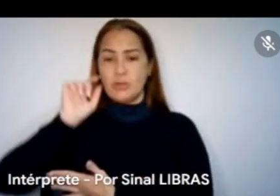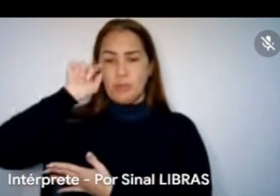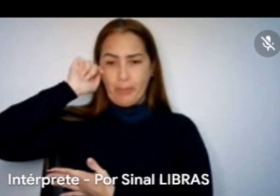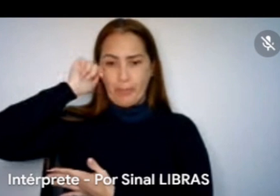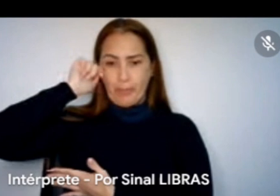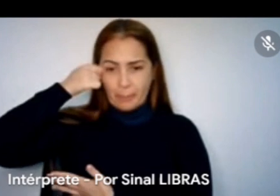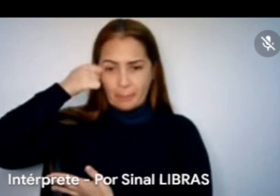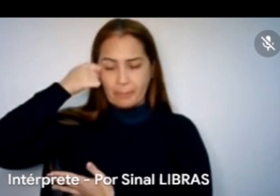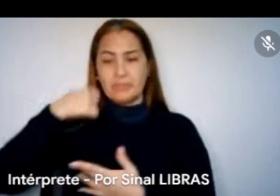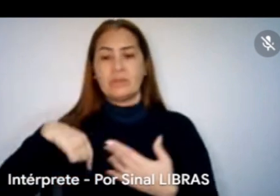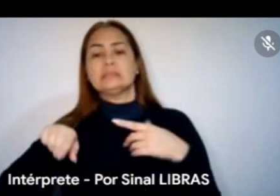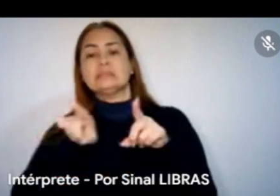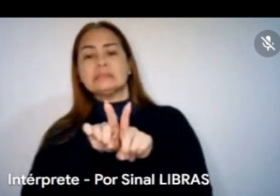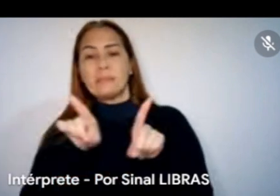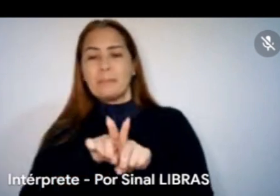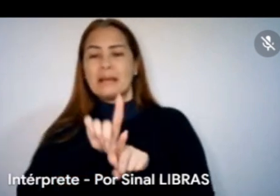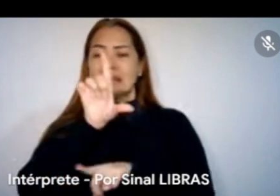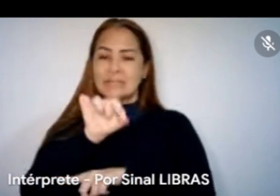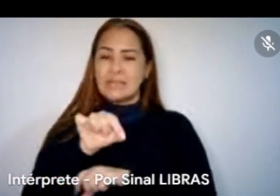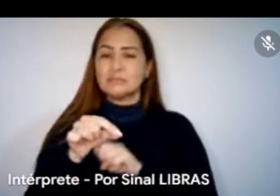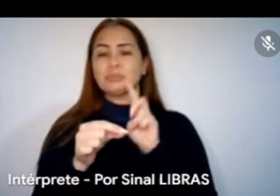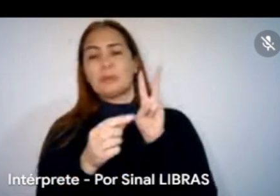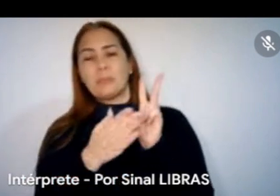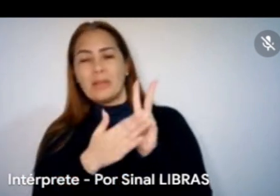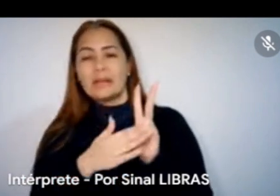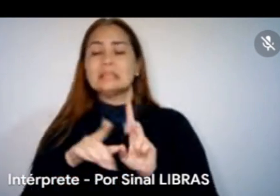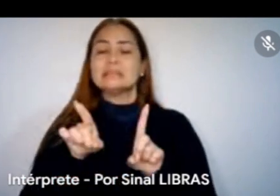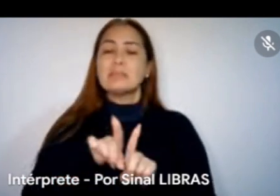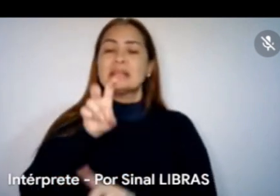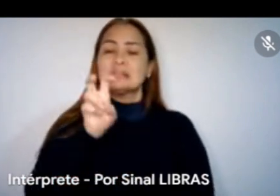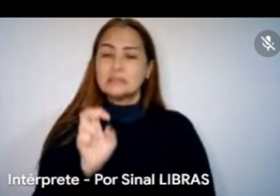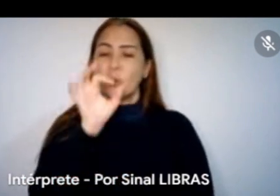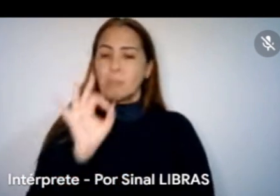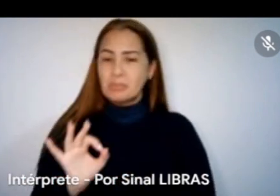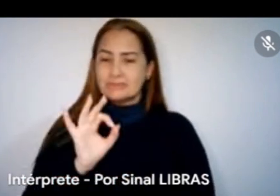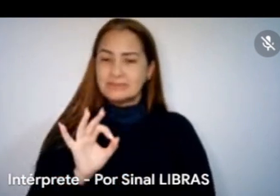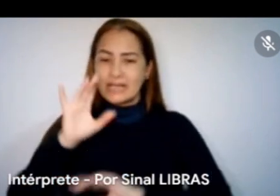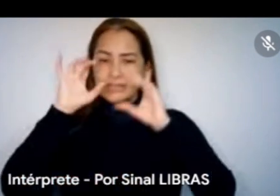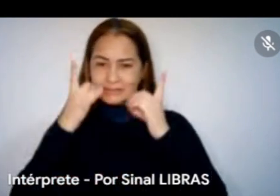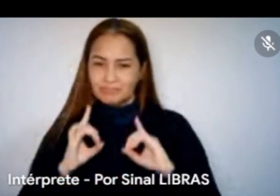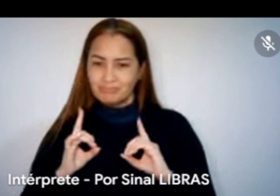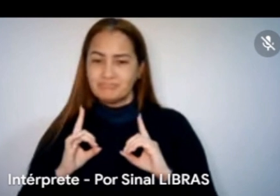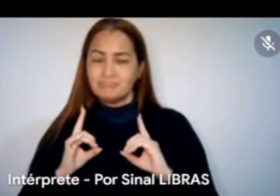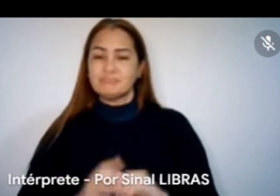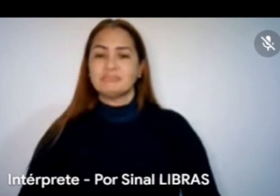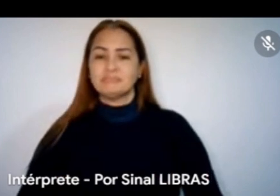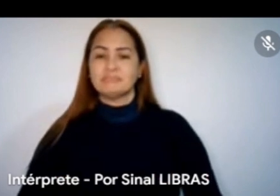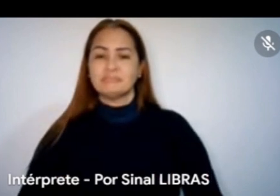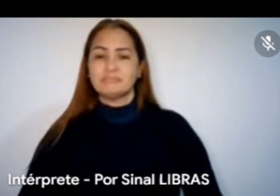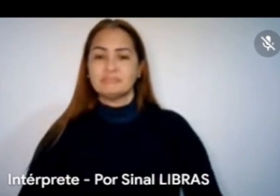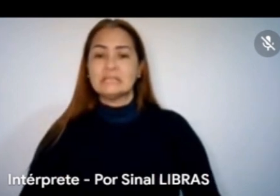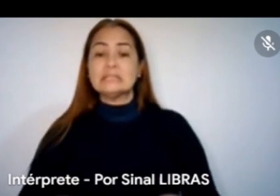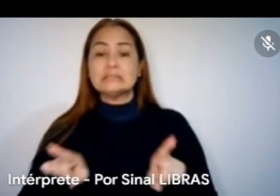% para indígenas e 5% para PCD, né? Isso é lógico, só confirma para mim. E também tem uma porcentagem